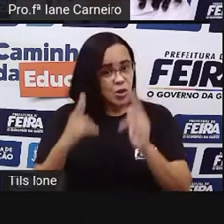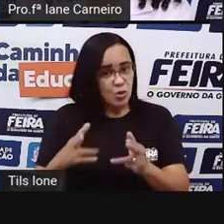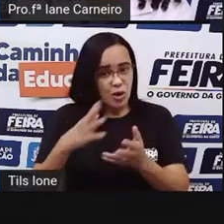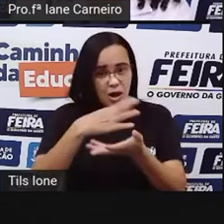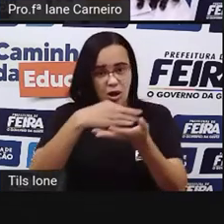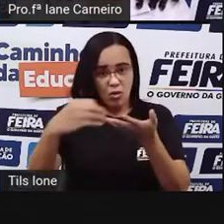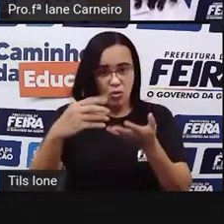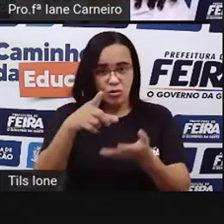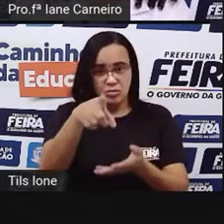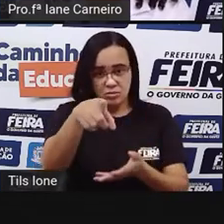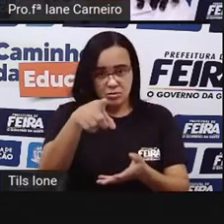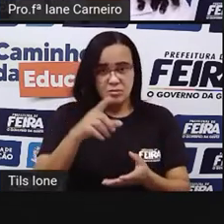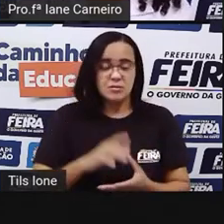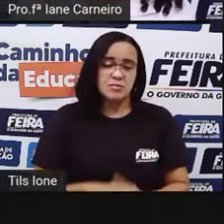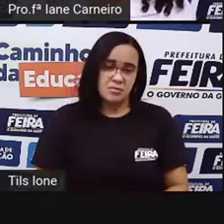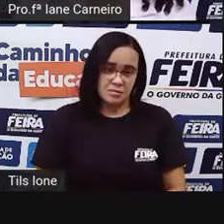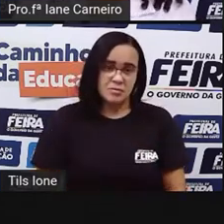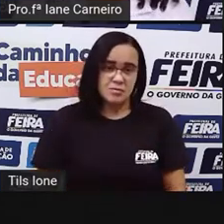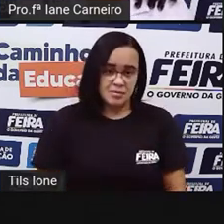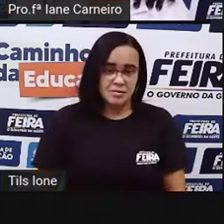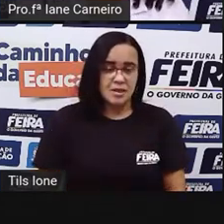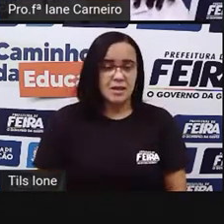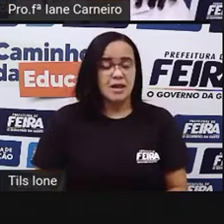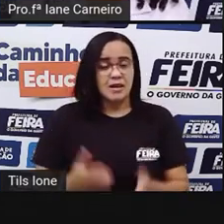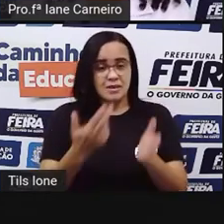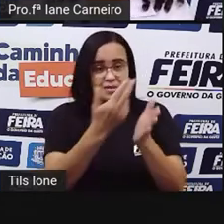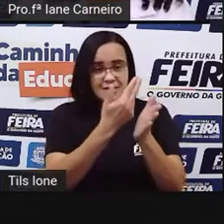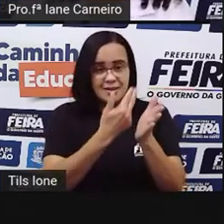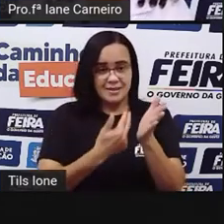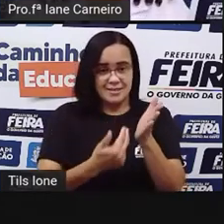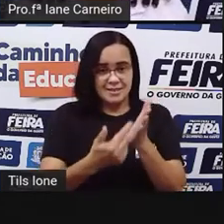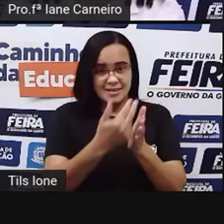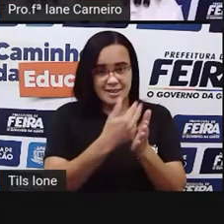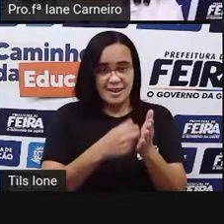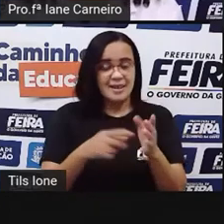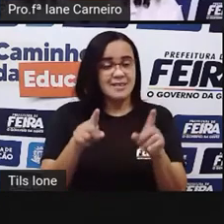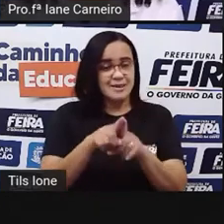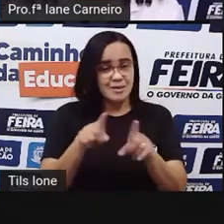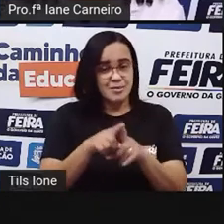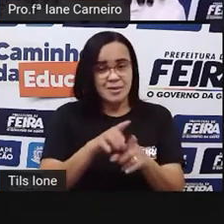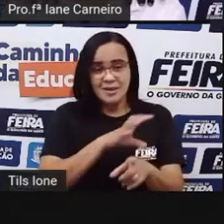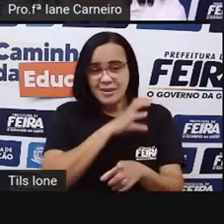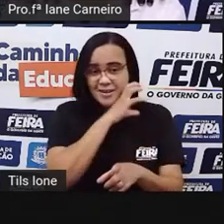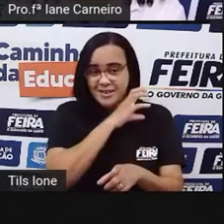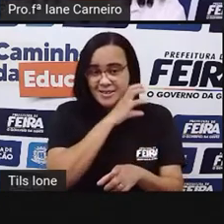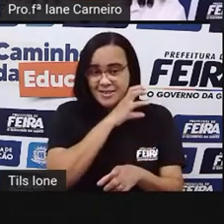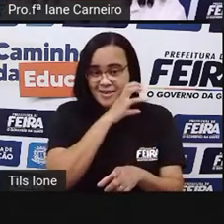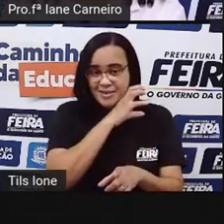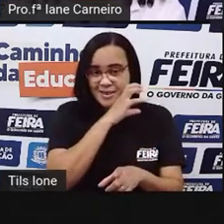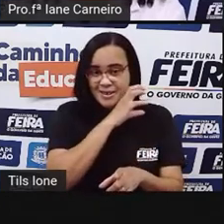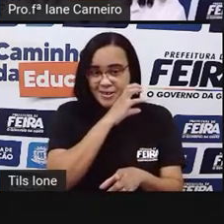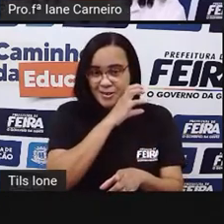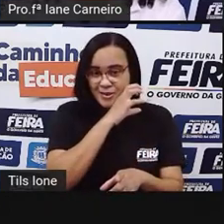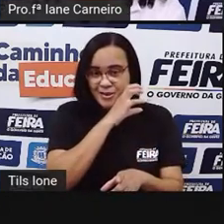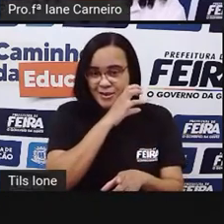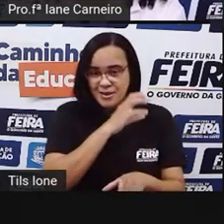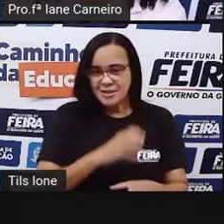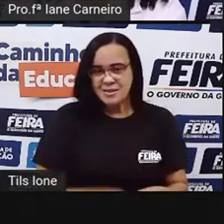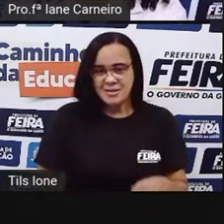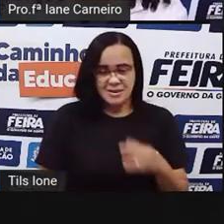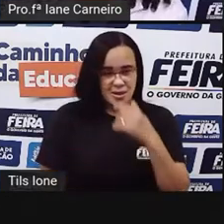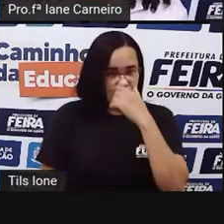E aí vocês vão desenhar, quando dá para falar, esses animais no lugar aqui, ó, que a atividade está pedindo.